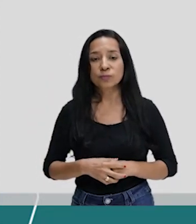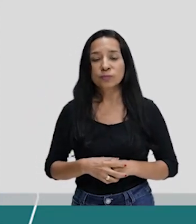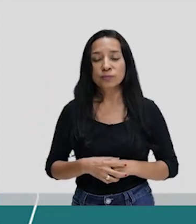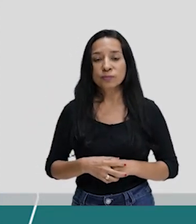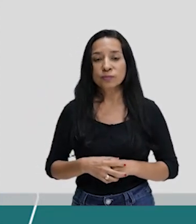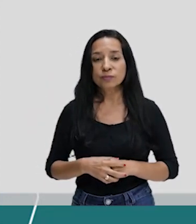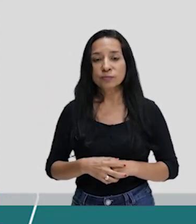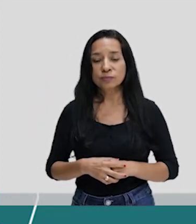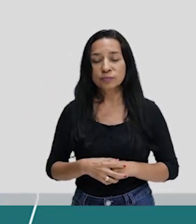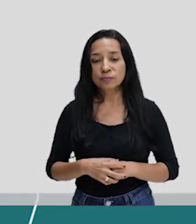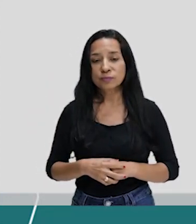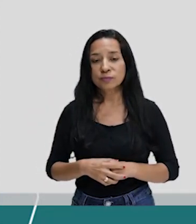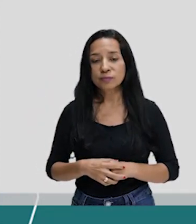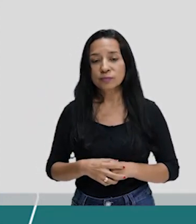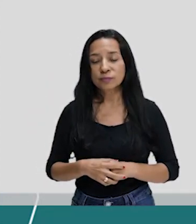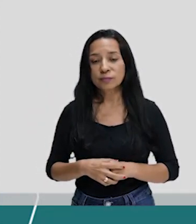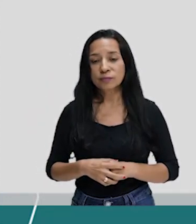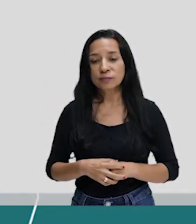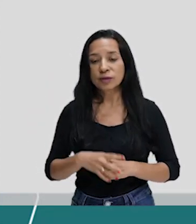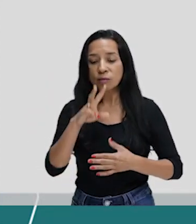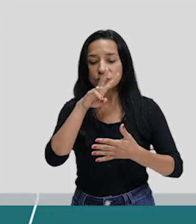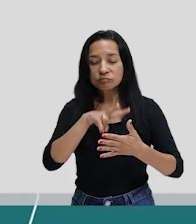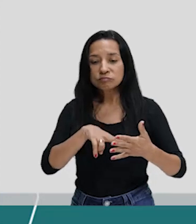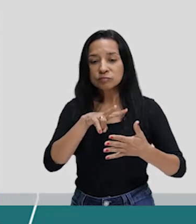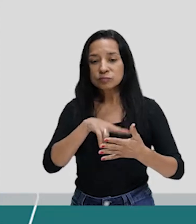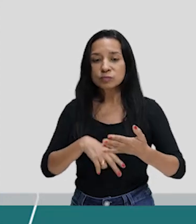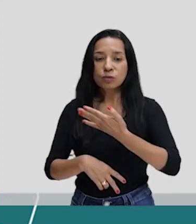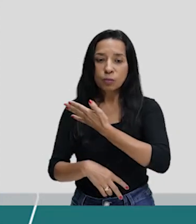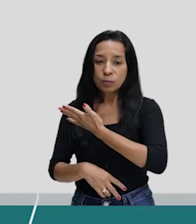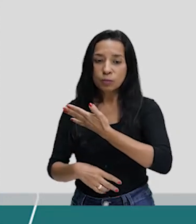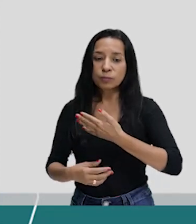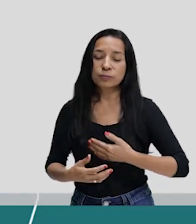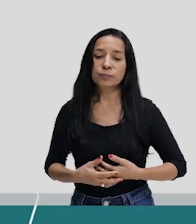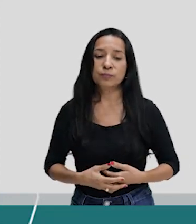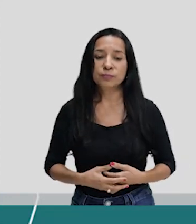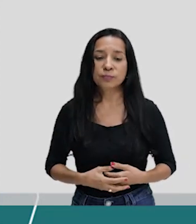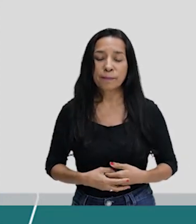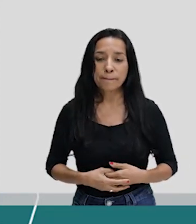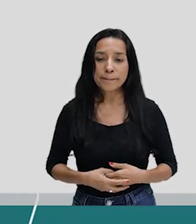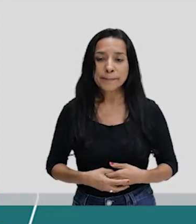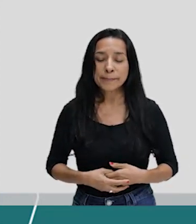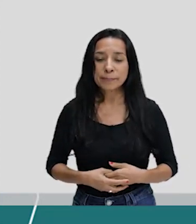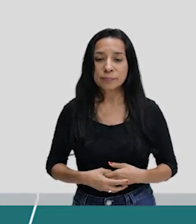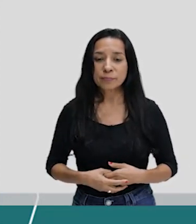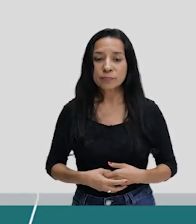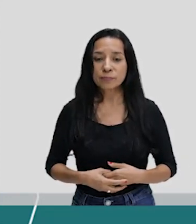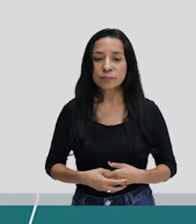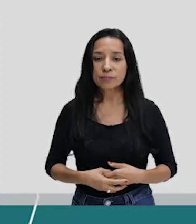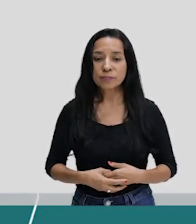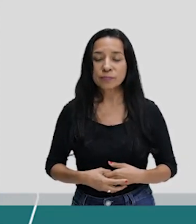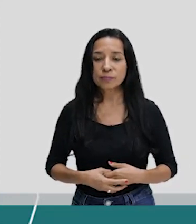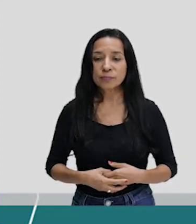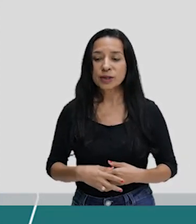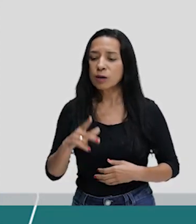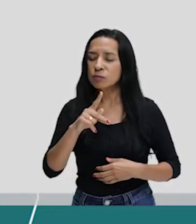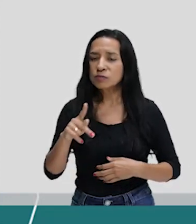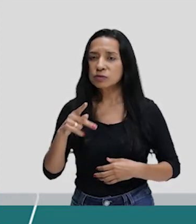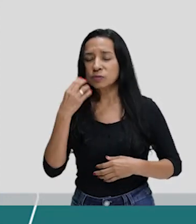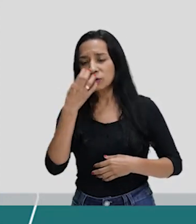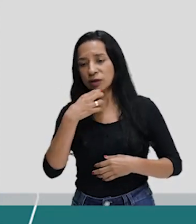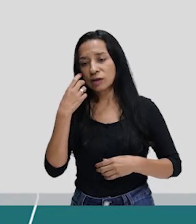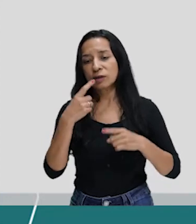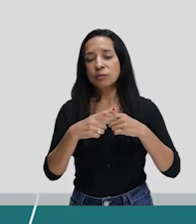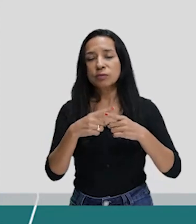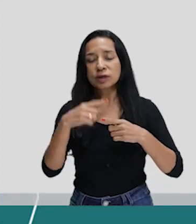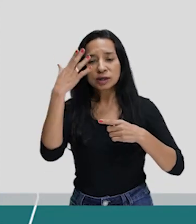Chove, chuva, chove sem parar. Ele ainda diz assim, hoje vou fazer uma prece. Não tá aqui, mas eu canto porque eu sei. Pra Deus nosso Senhor,